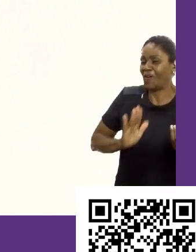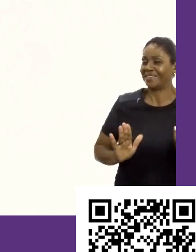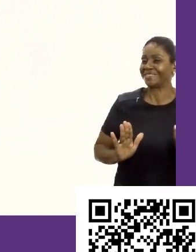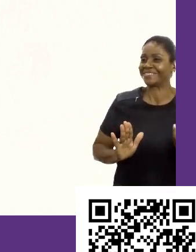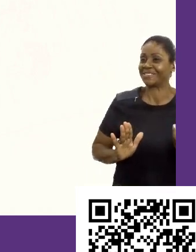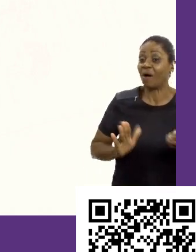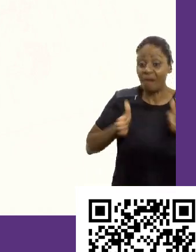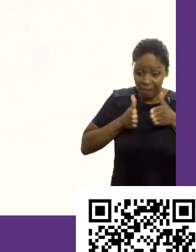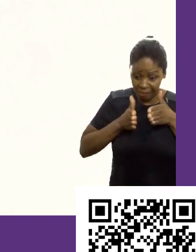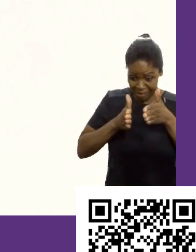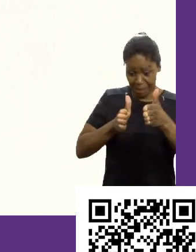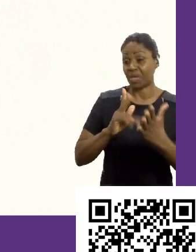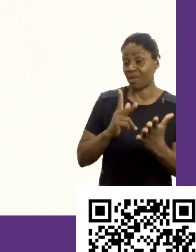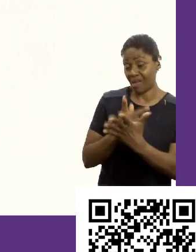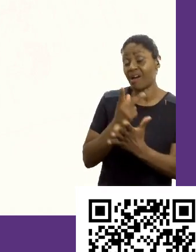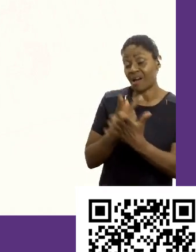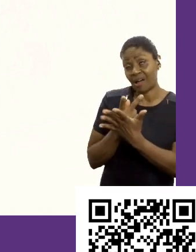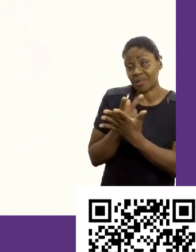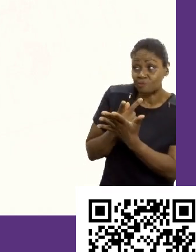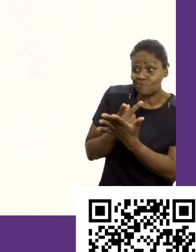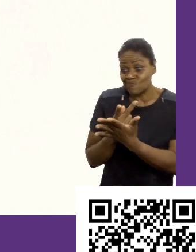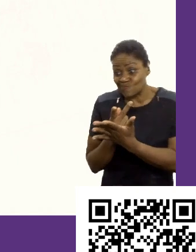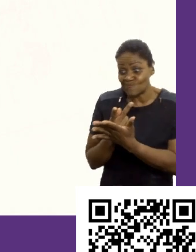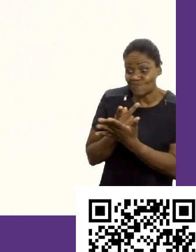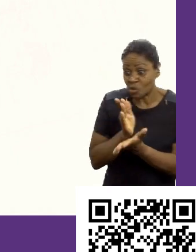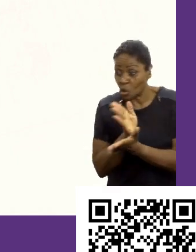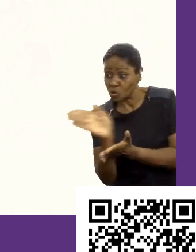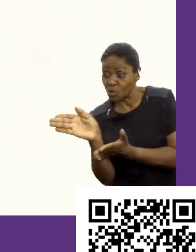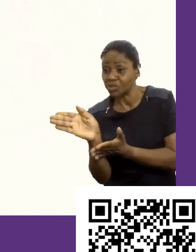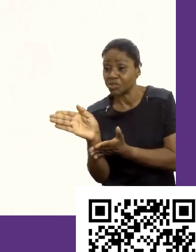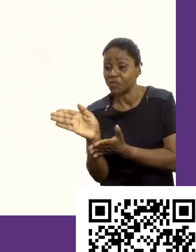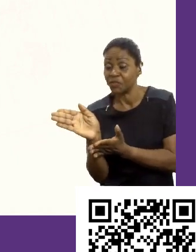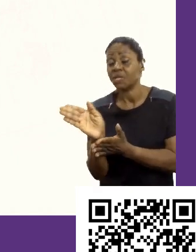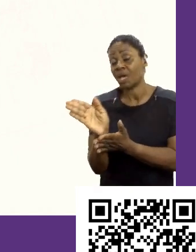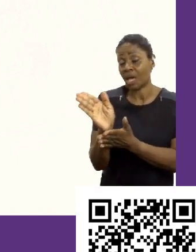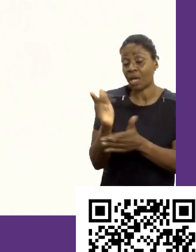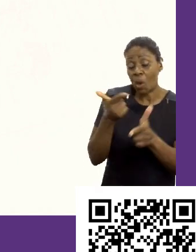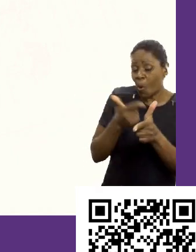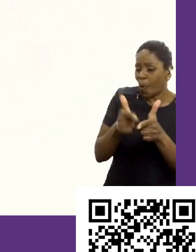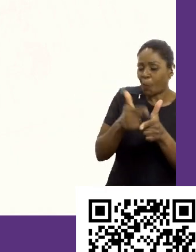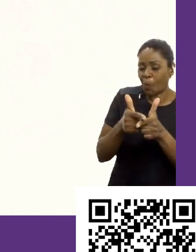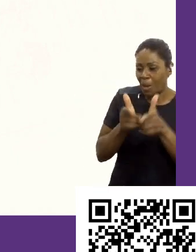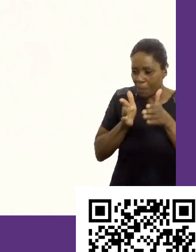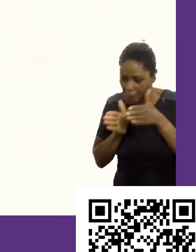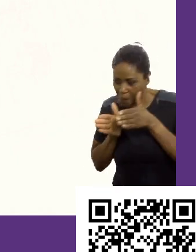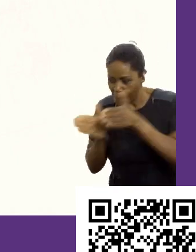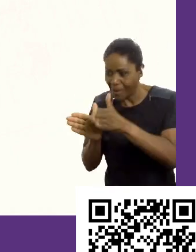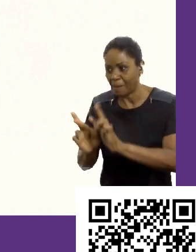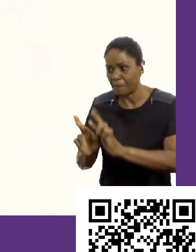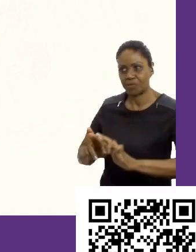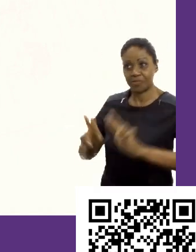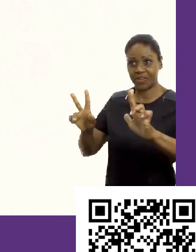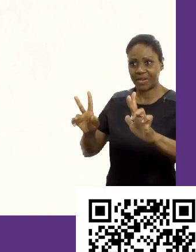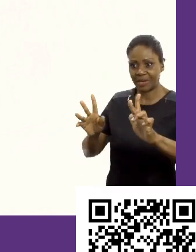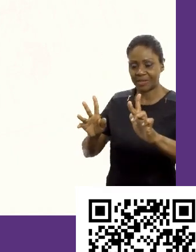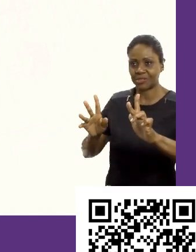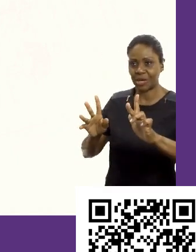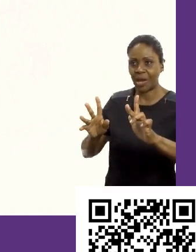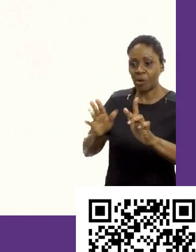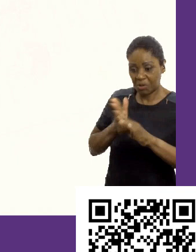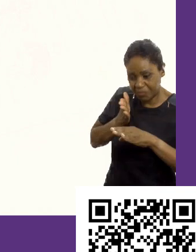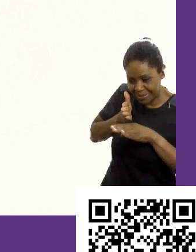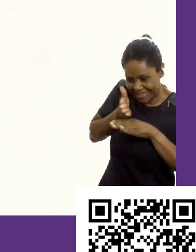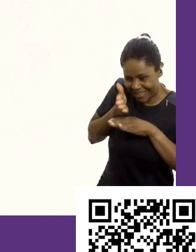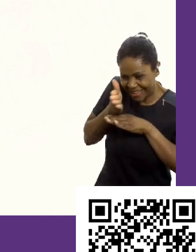E aí foi um caminho errado? Foi uma desviei da rota. O problema não está em pegar caminho errado. O problema está quando você entra